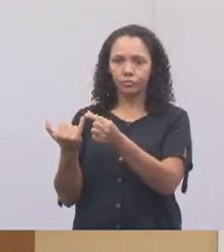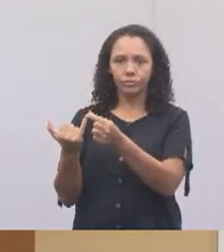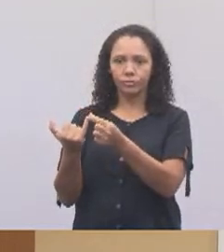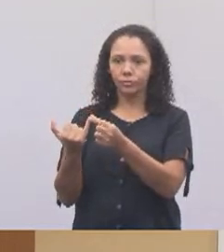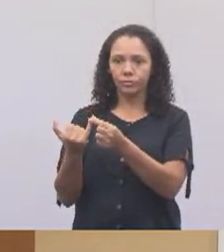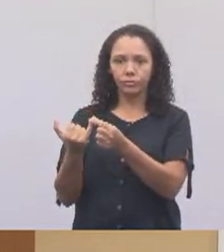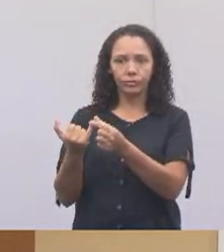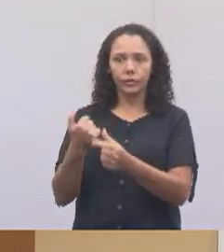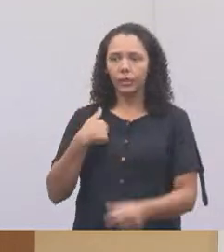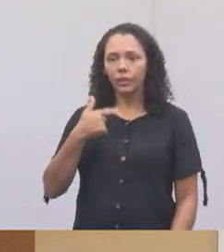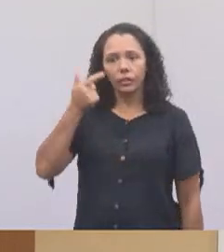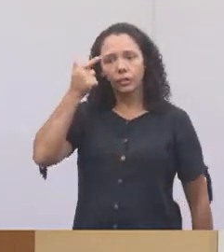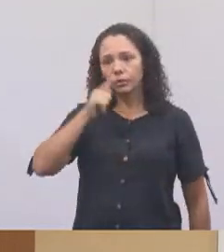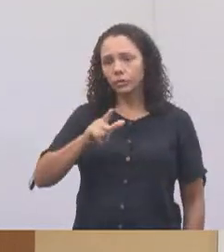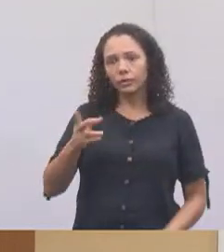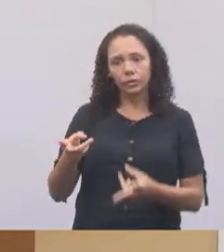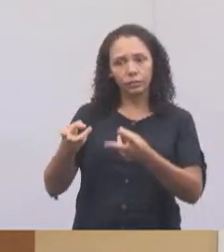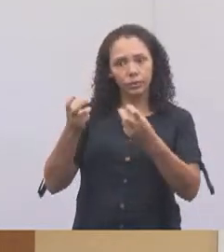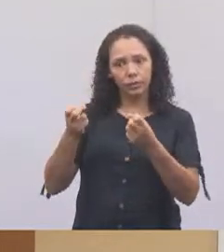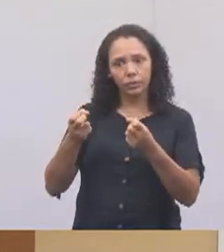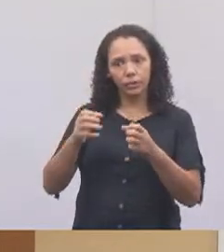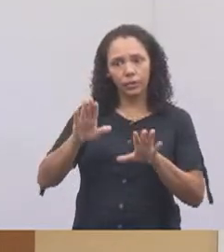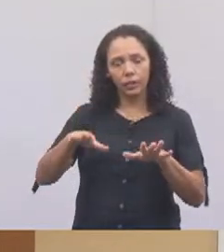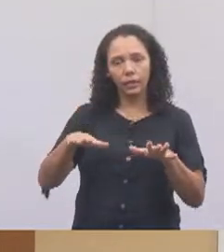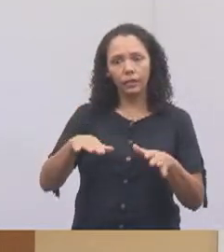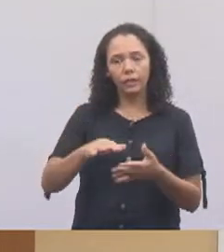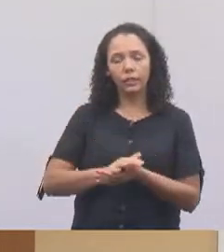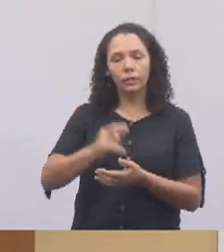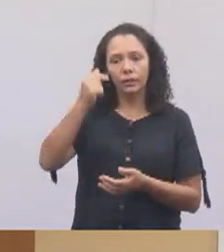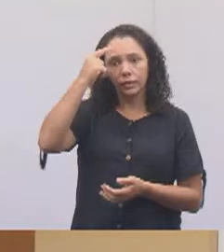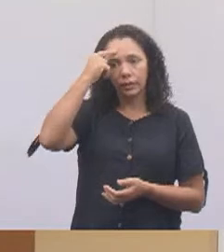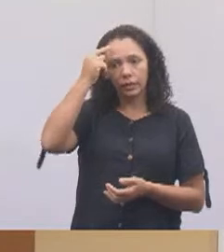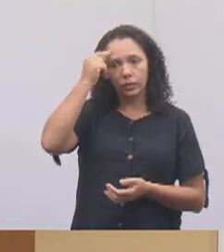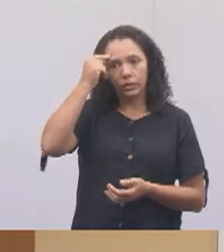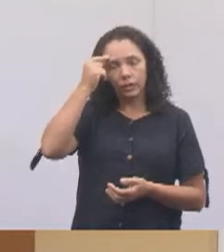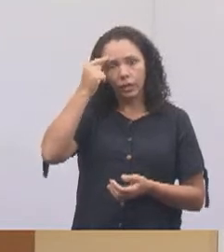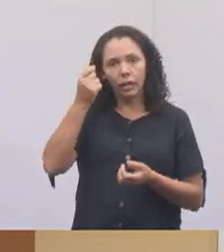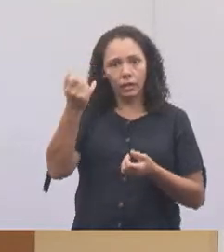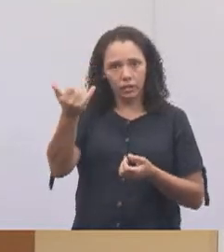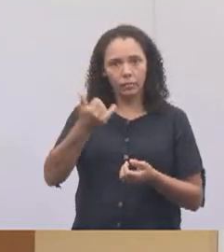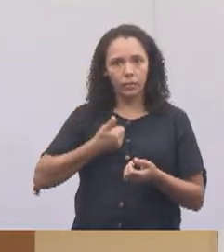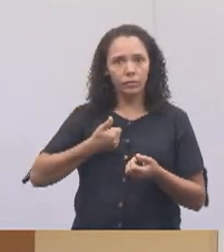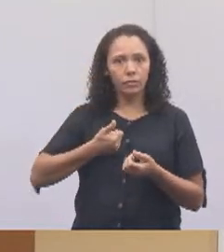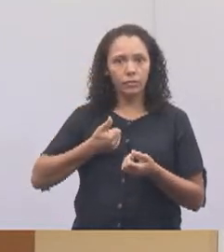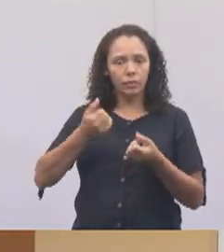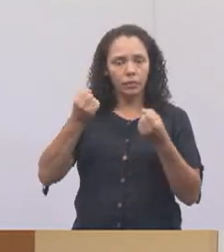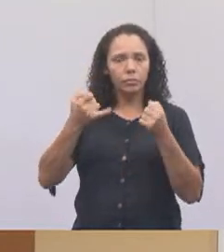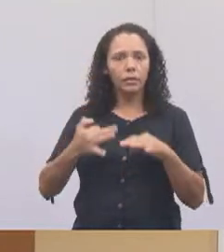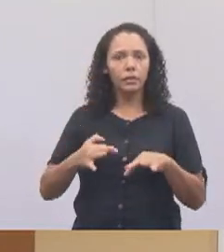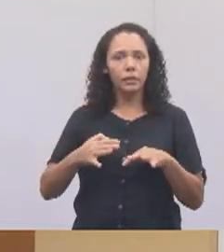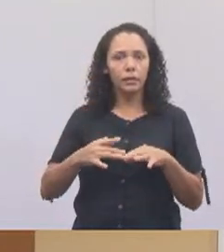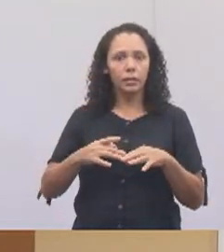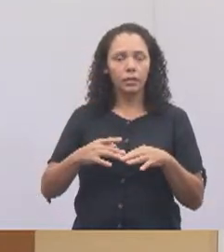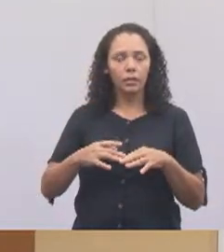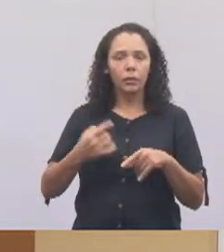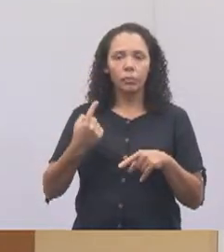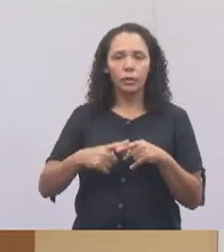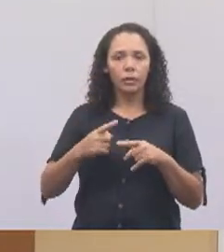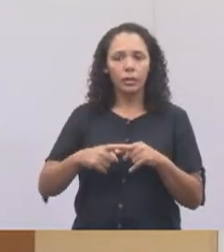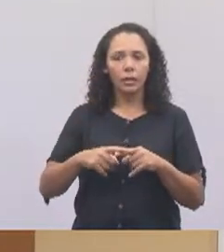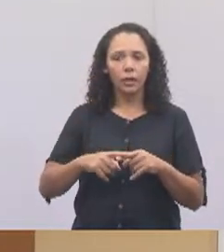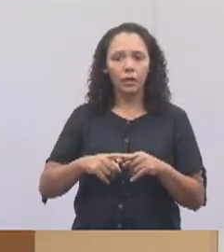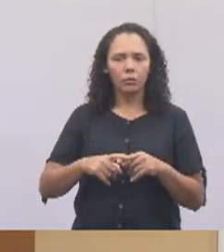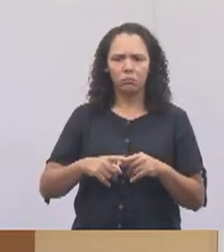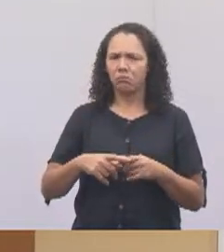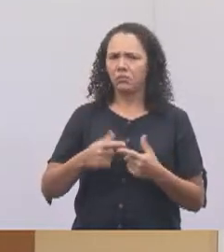vereador Edgar, sou o que conhece bastante bem, gostaria até que você me explicasse depois, eu não consegui ver nenhuma árvore dessa